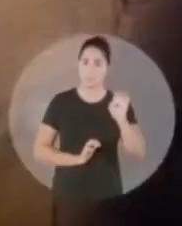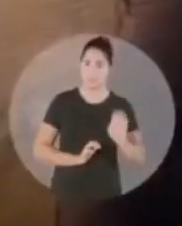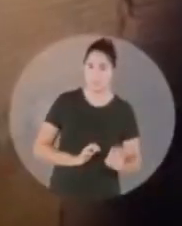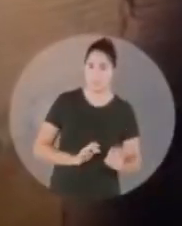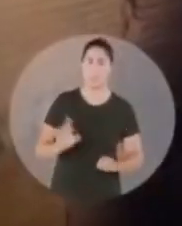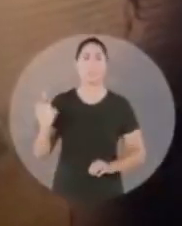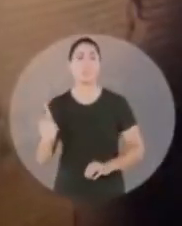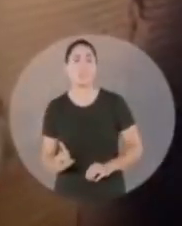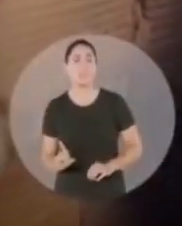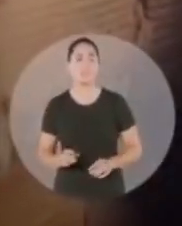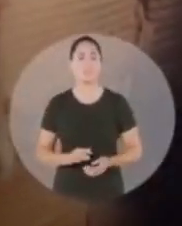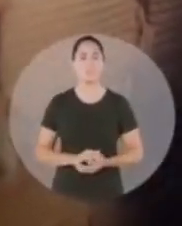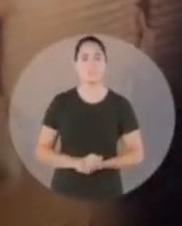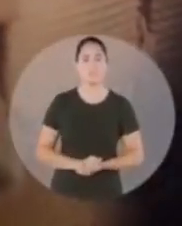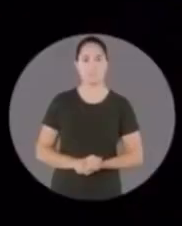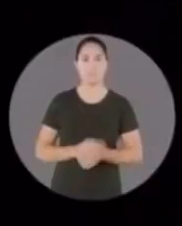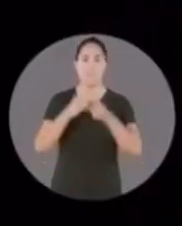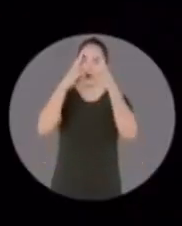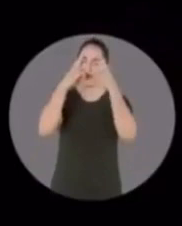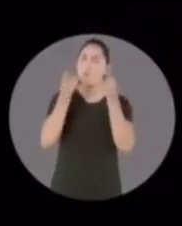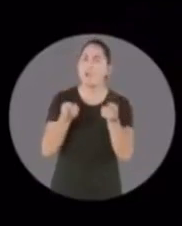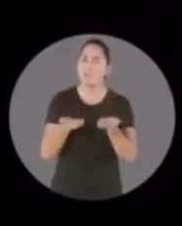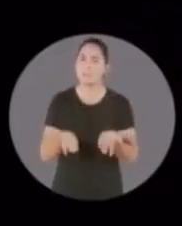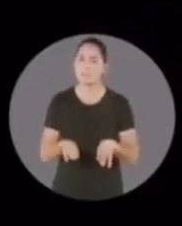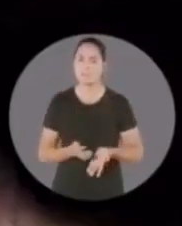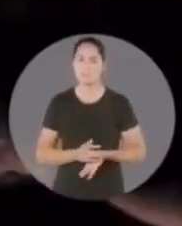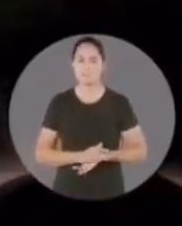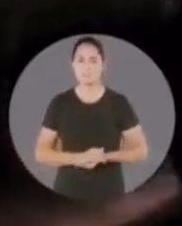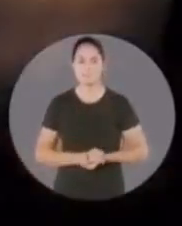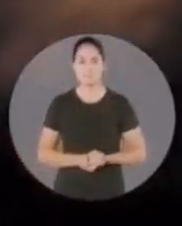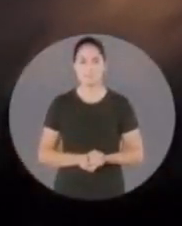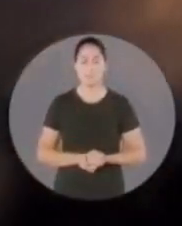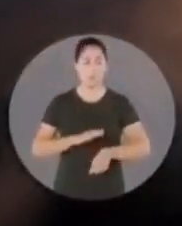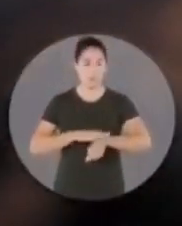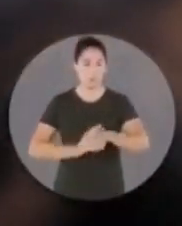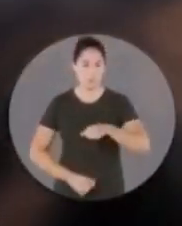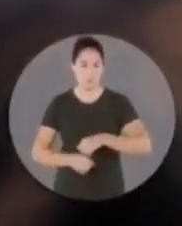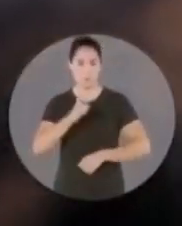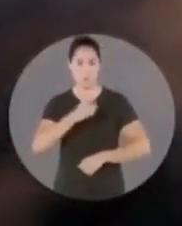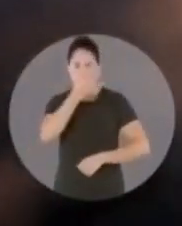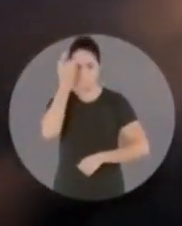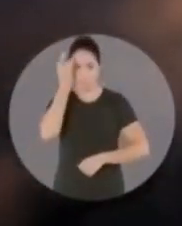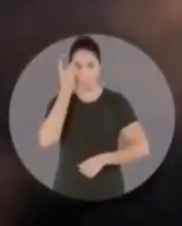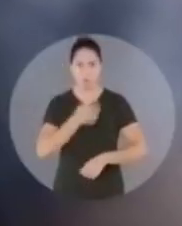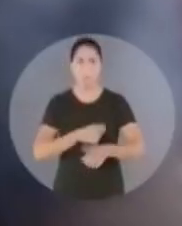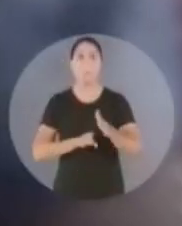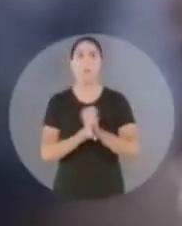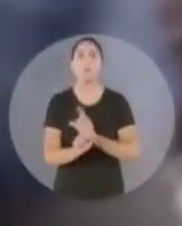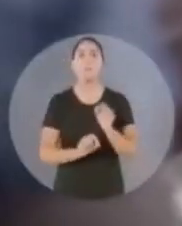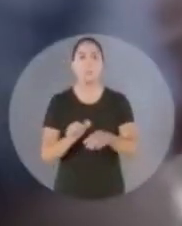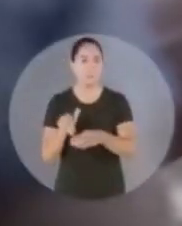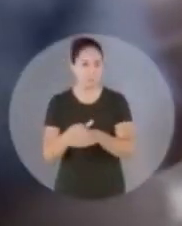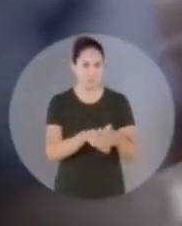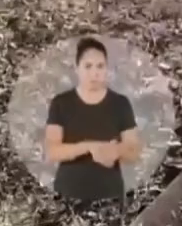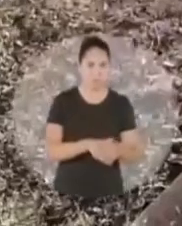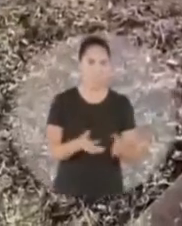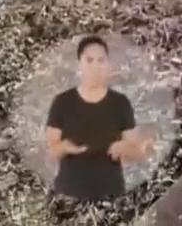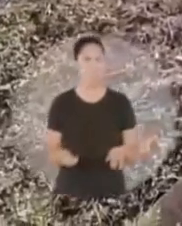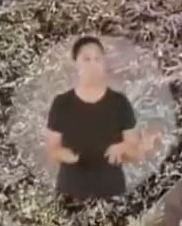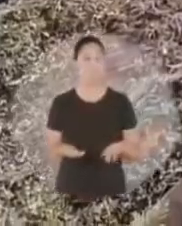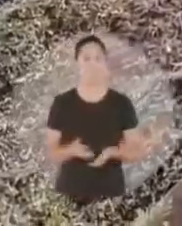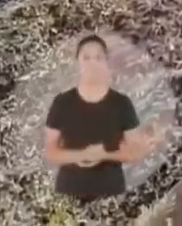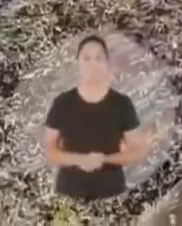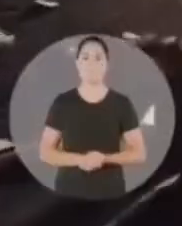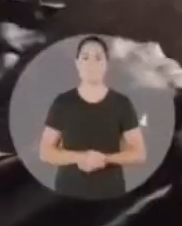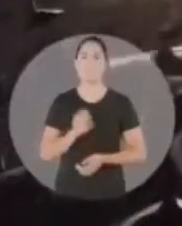É de esquerda ou de direita? E a violência? Na hora de atirar, o bandido pergunta em quem a vítima votou na